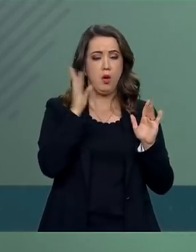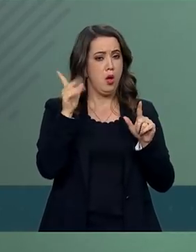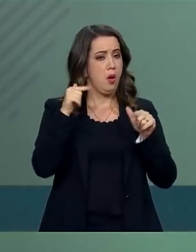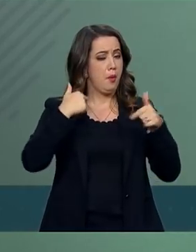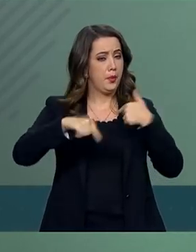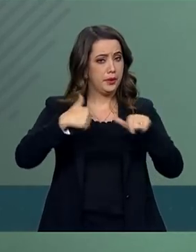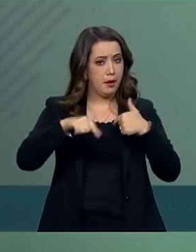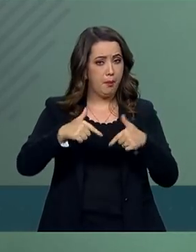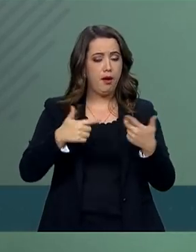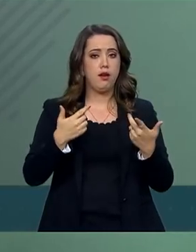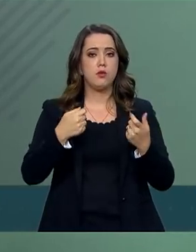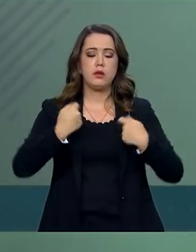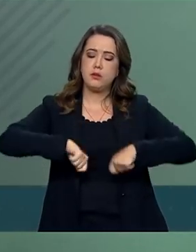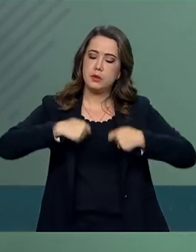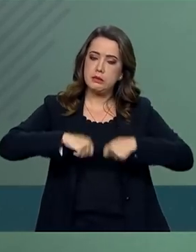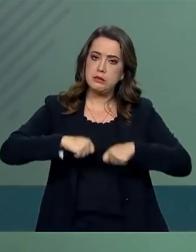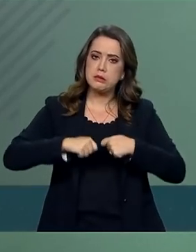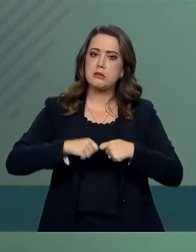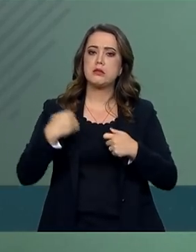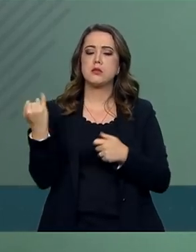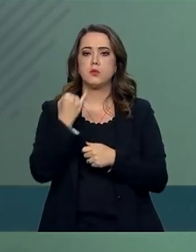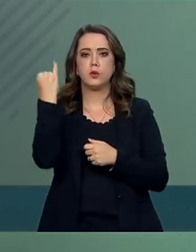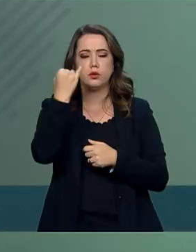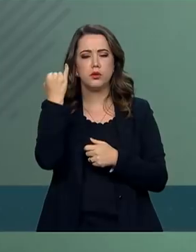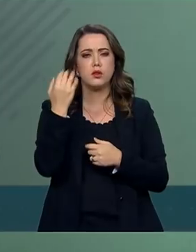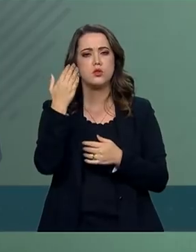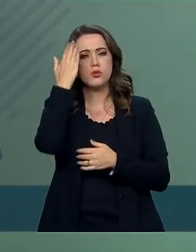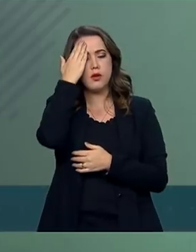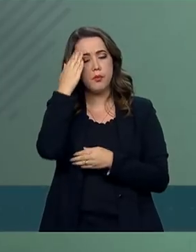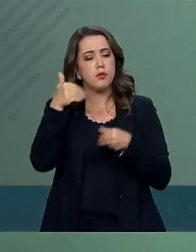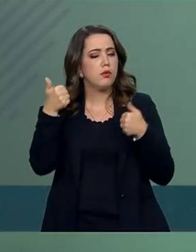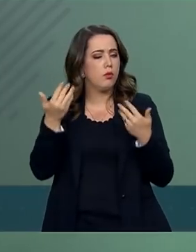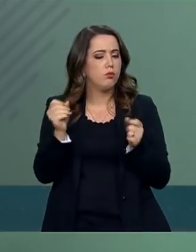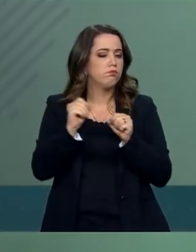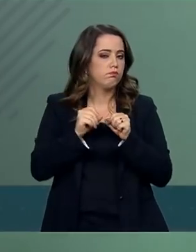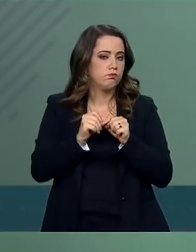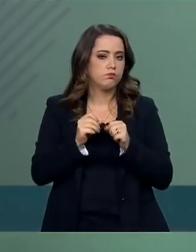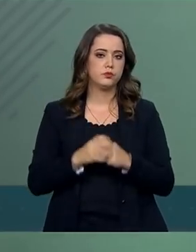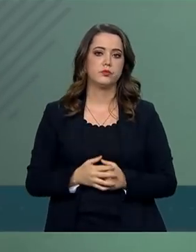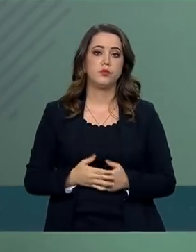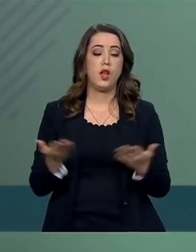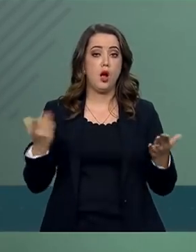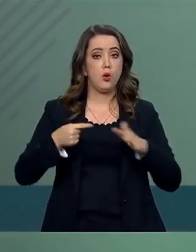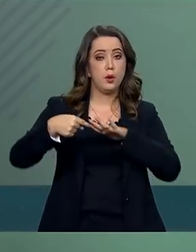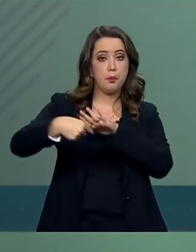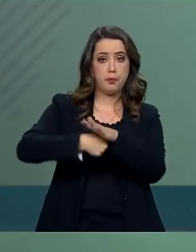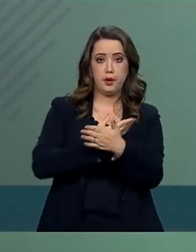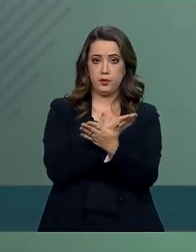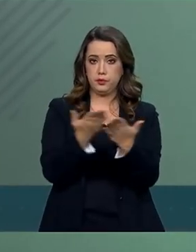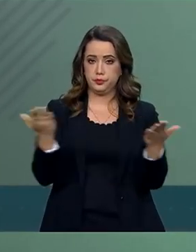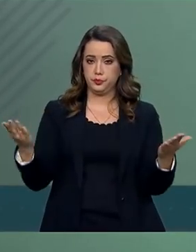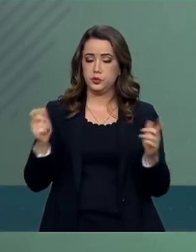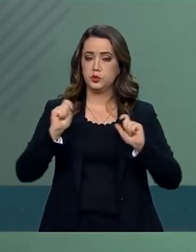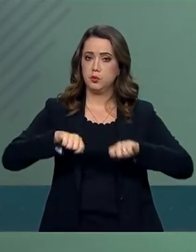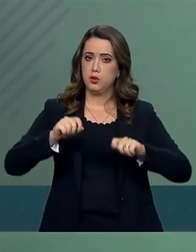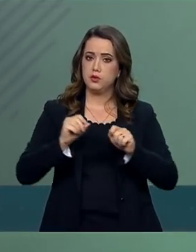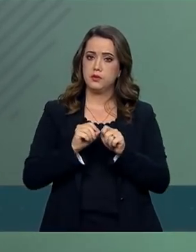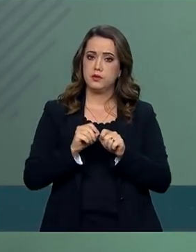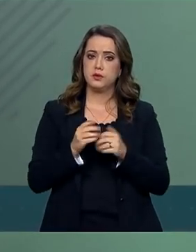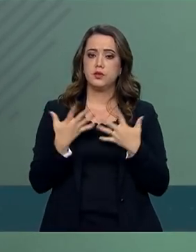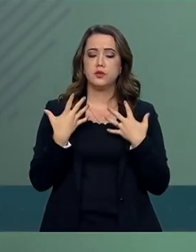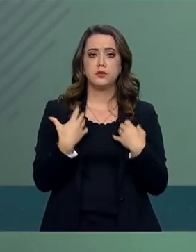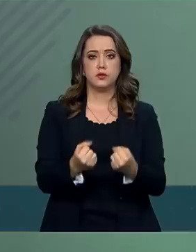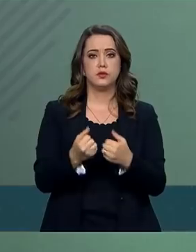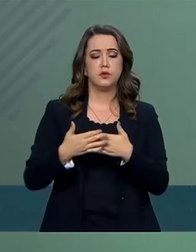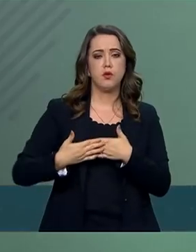que entenderem pertinentes. Eu vou abrir as perguntas a vocês e